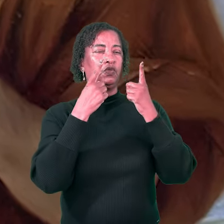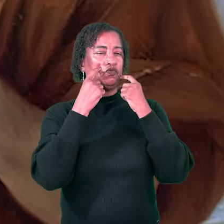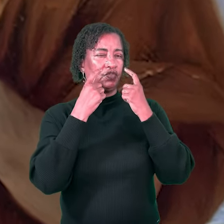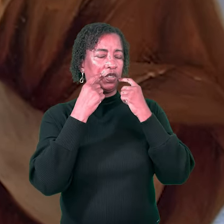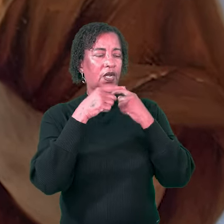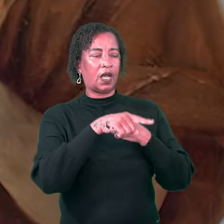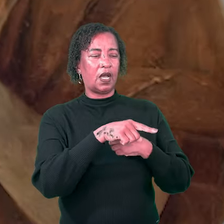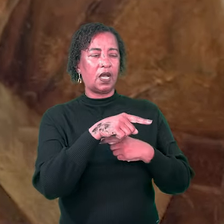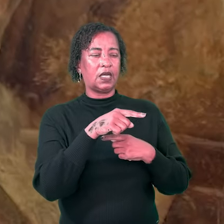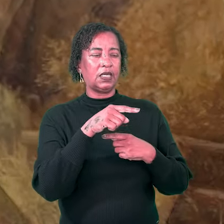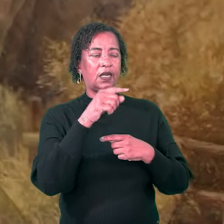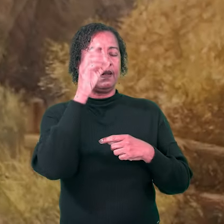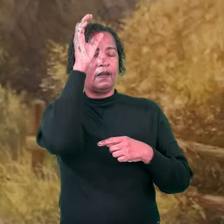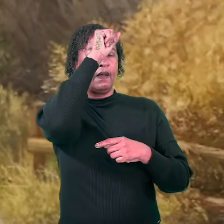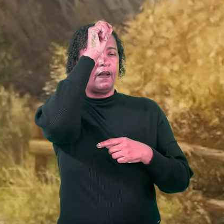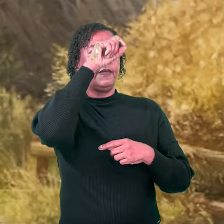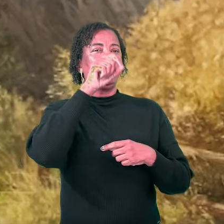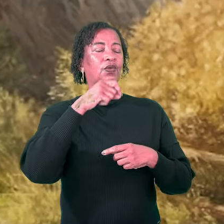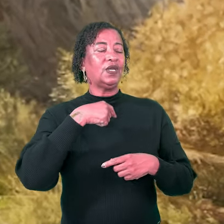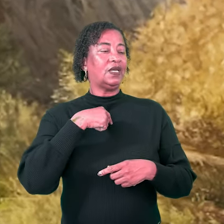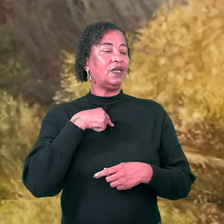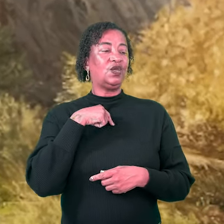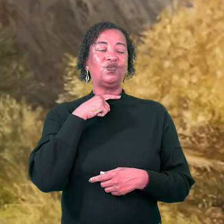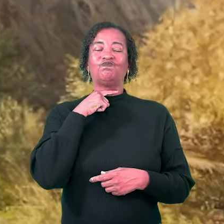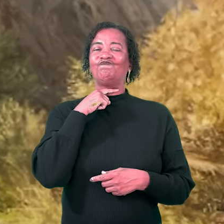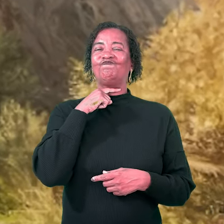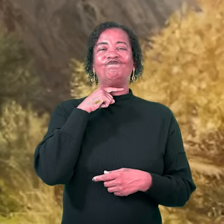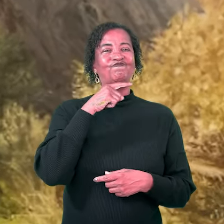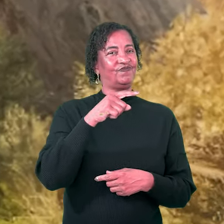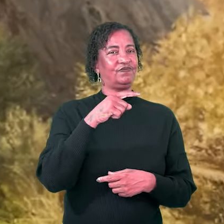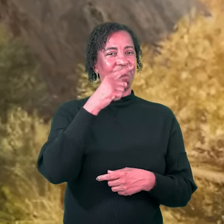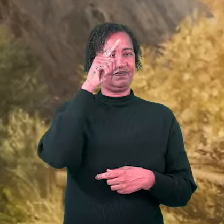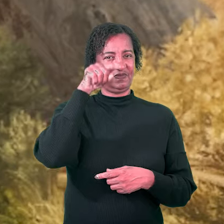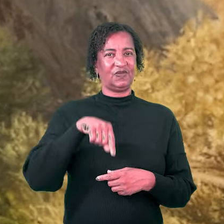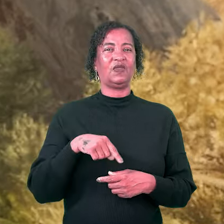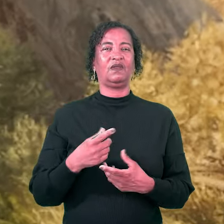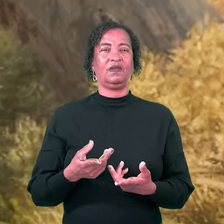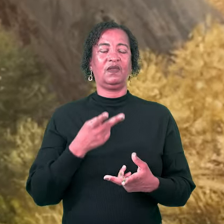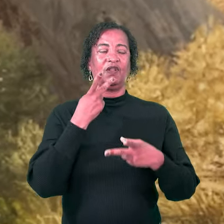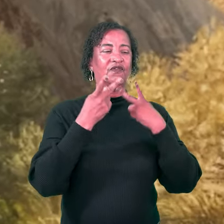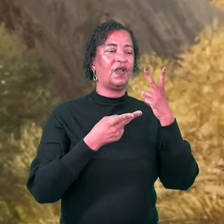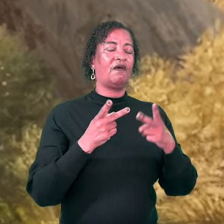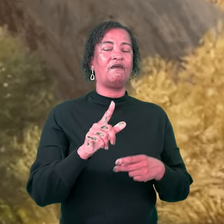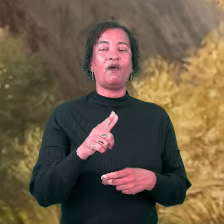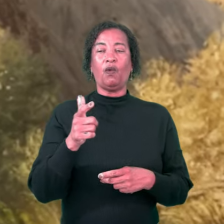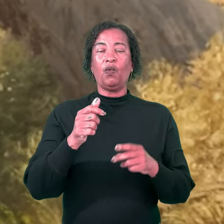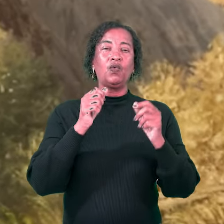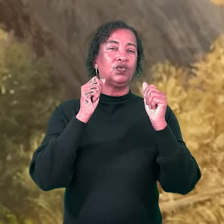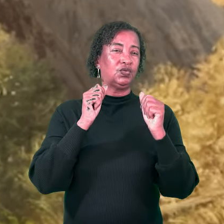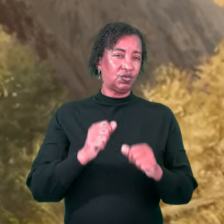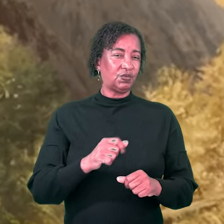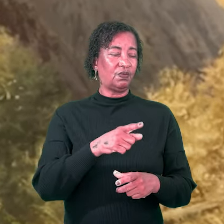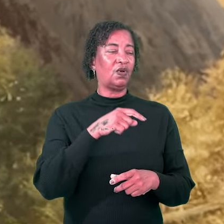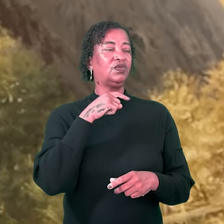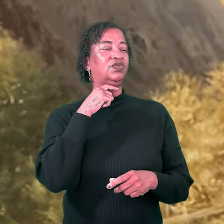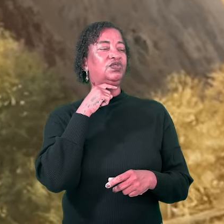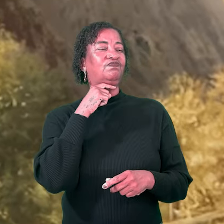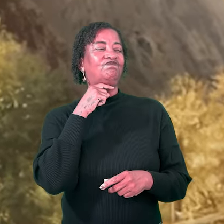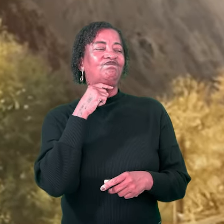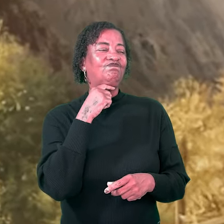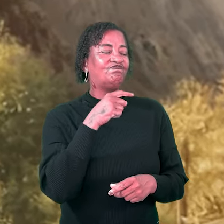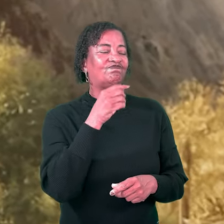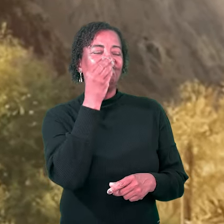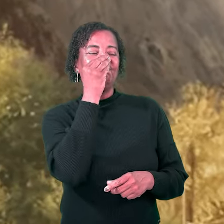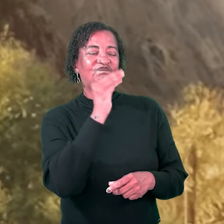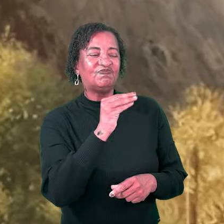não sou ninguém. Ele se vangloriava e dizia, outros podem vir a negar ao Senhor, mas